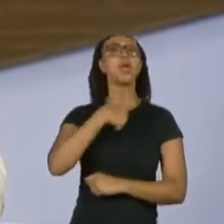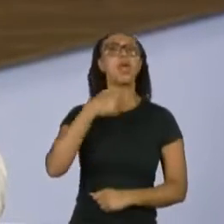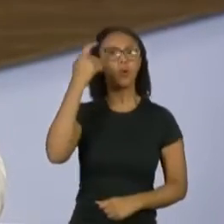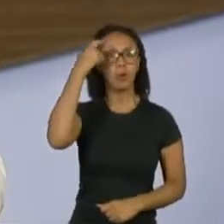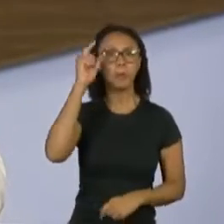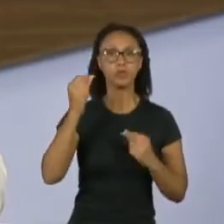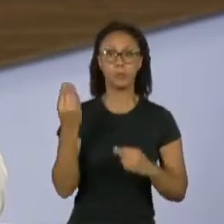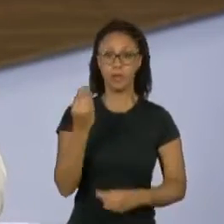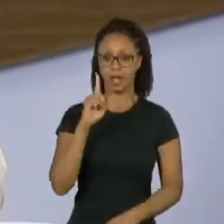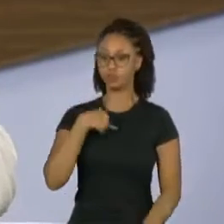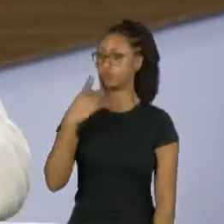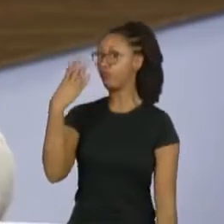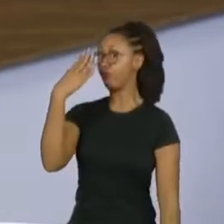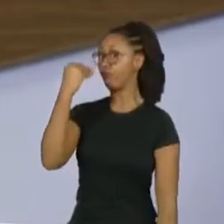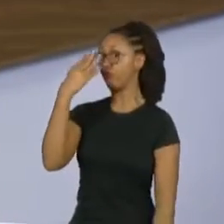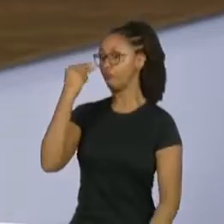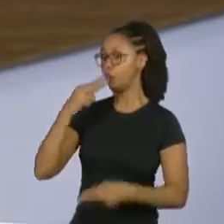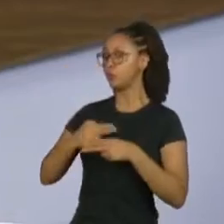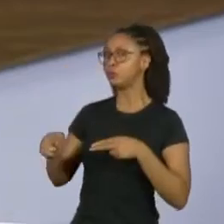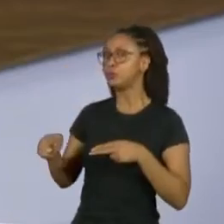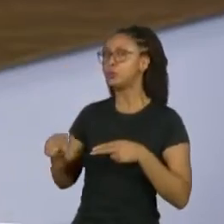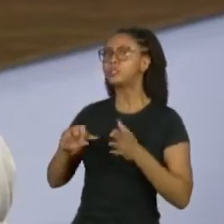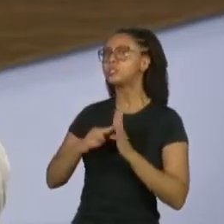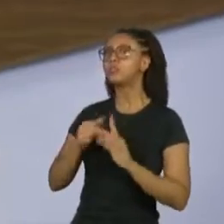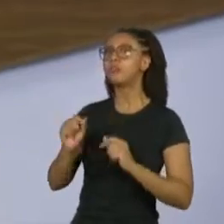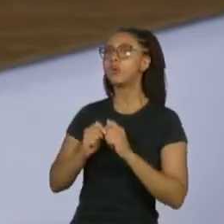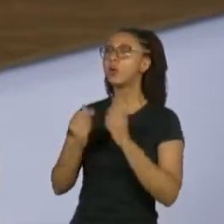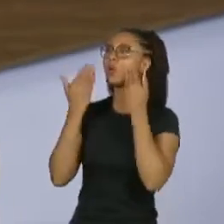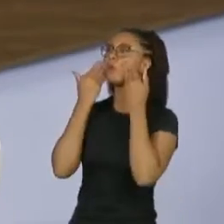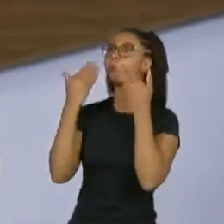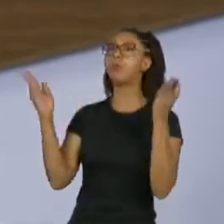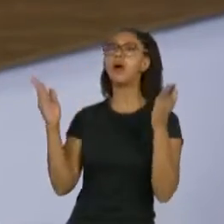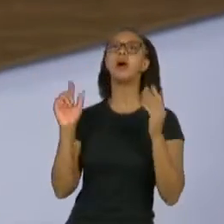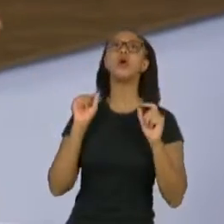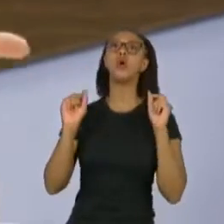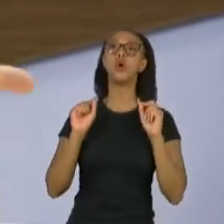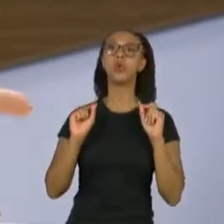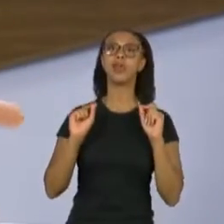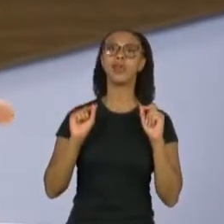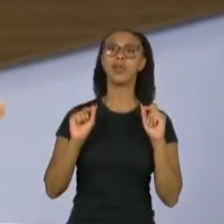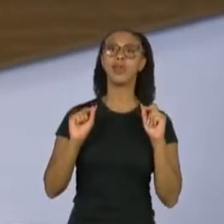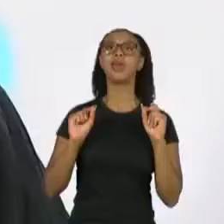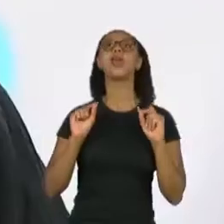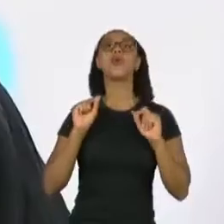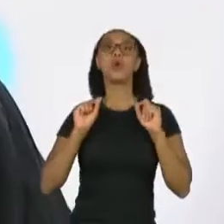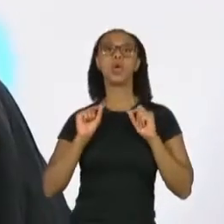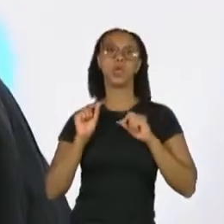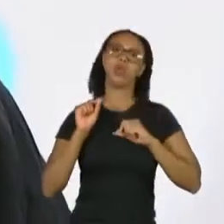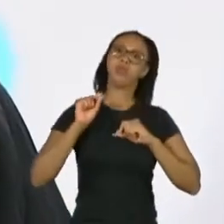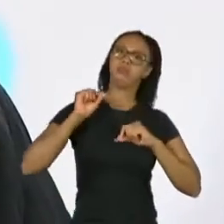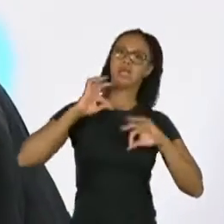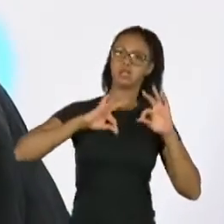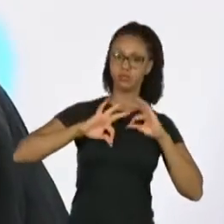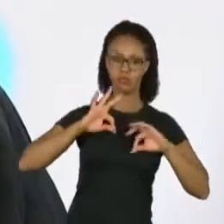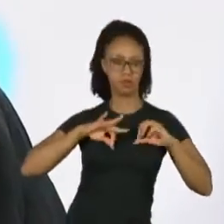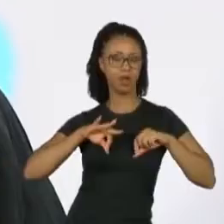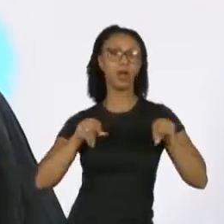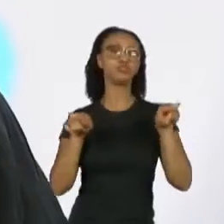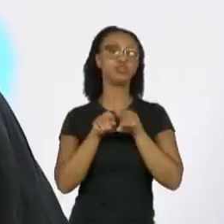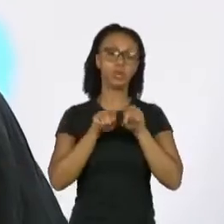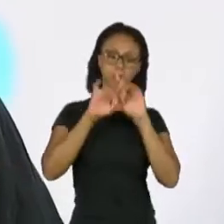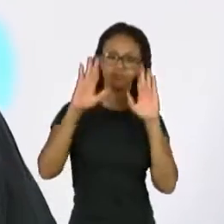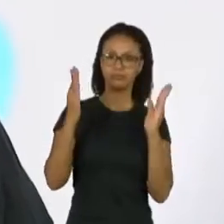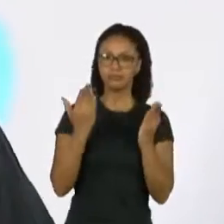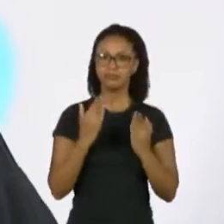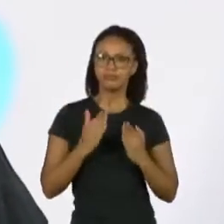quando a gente tem uma foto nua, a gente está escancarando ali de alguma forma a sensualidade que está ligada à sexualidade, portanto, você nua